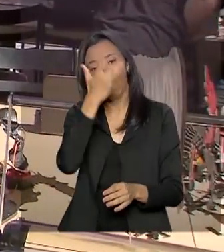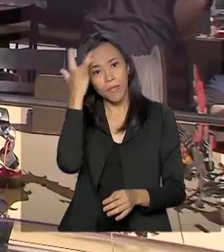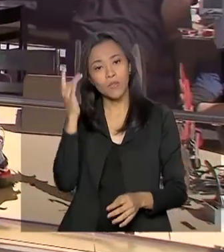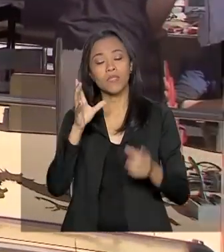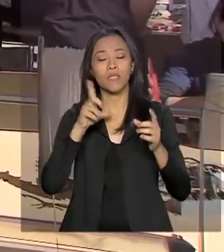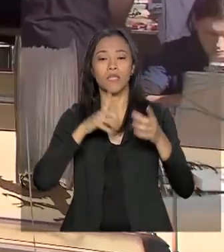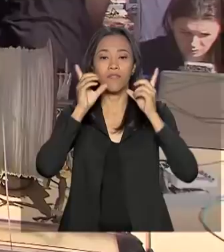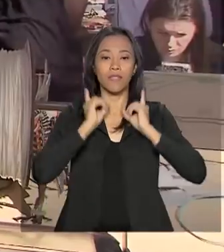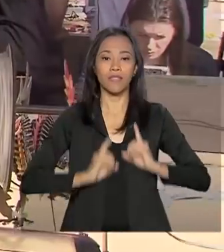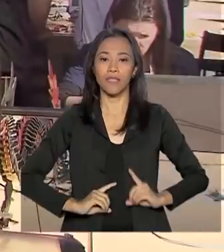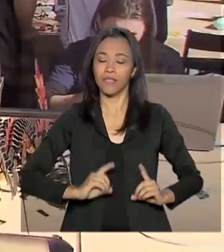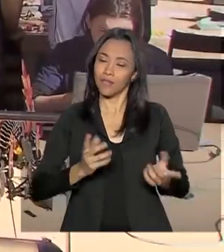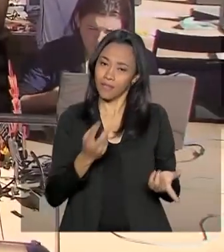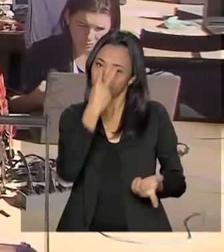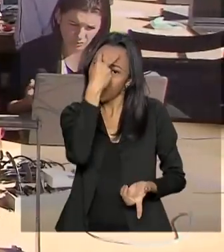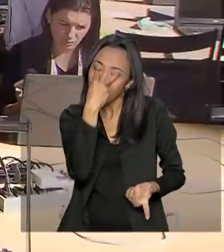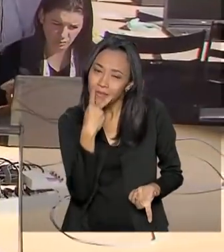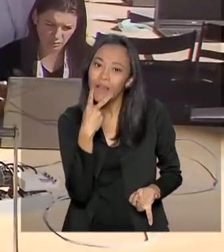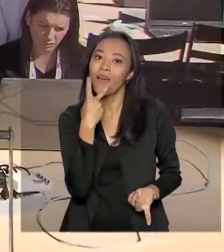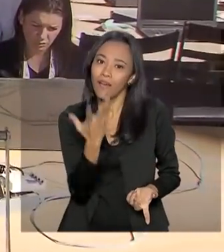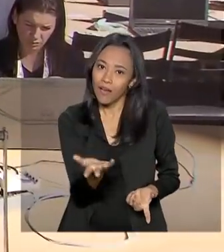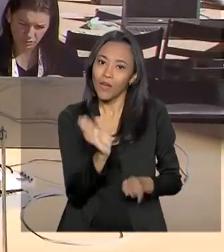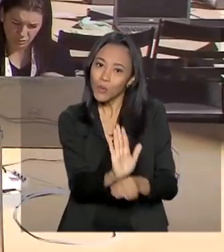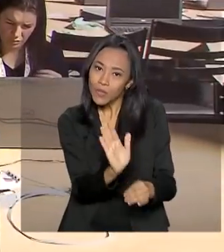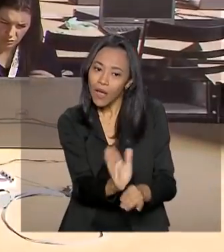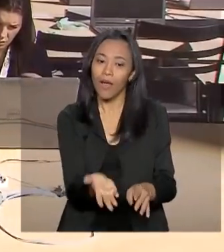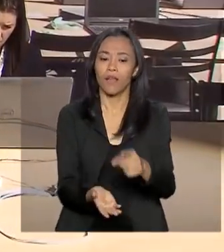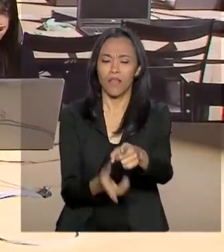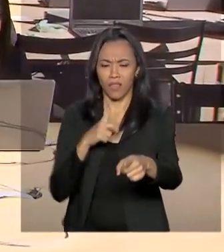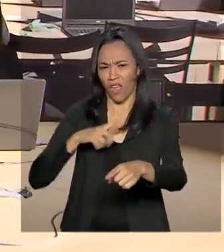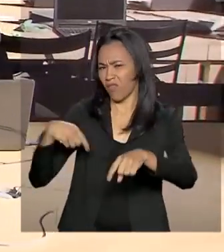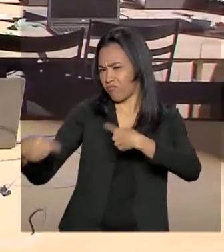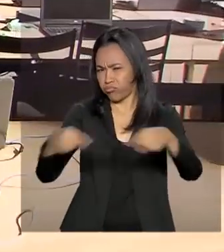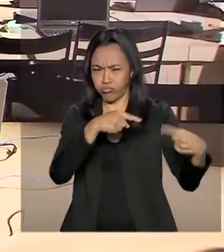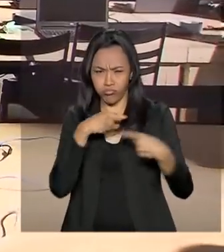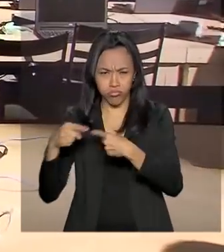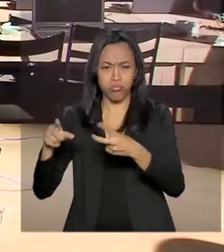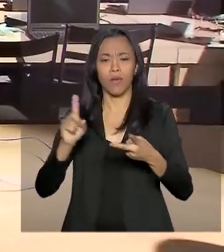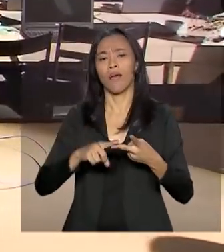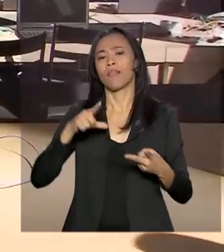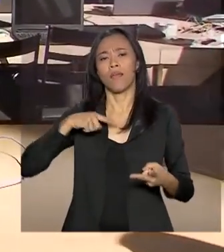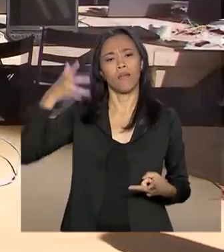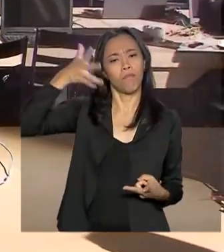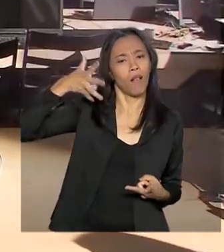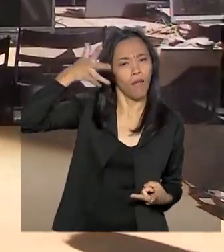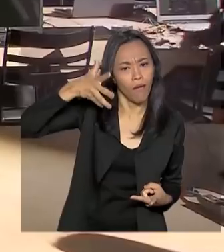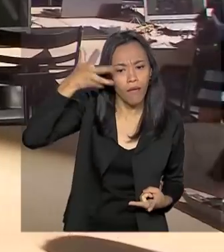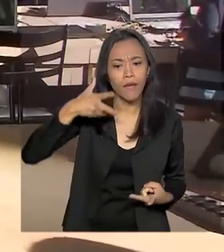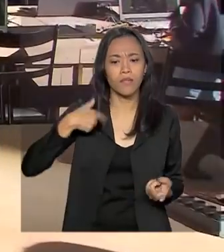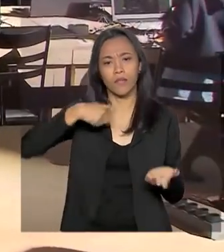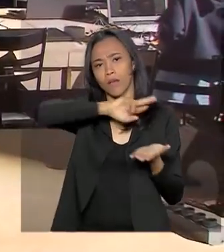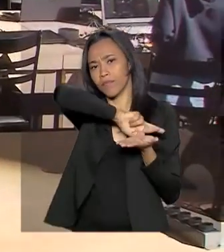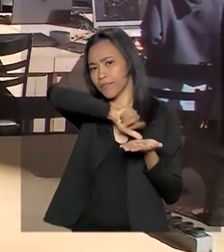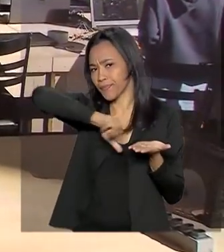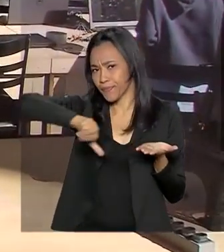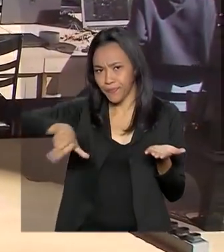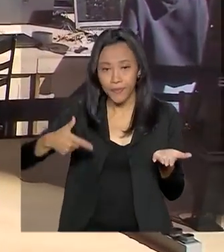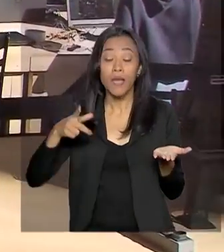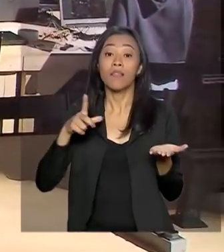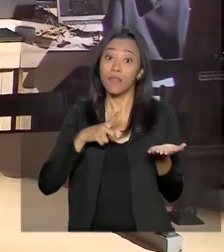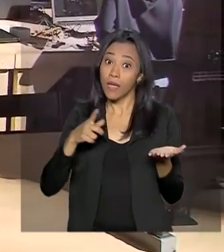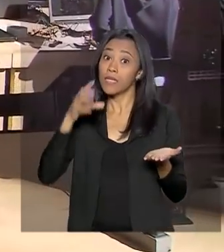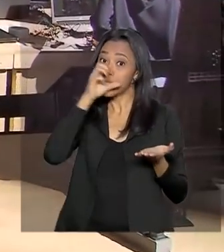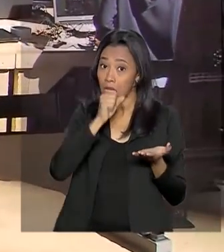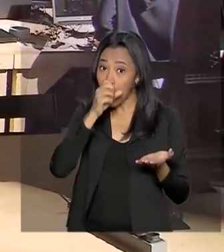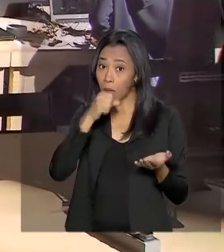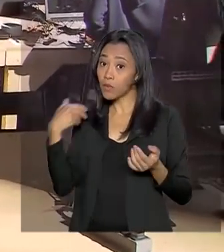E a programação também está extensa, tem muito debate, muitas palestras. Eu destaco aí o sábado, que vai contar com a presença do